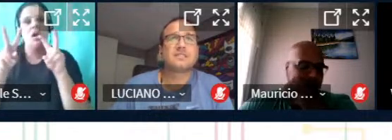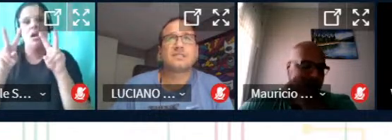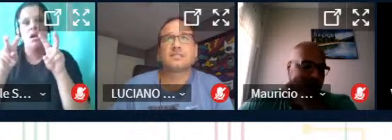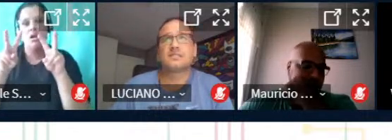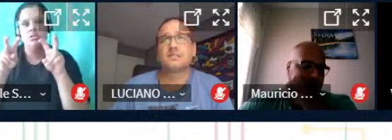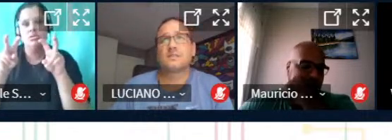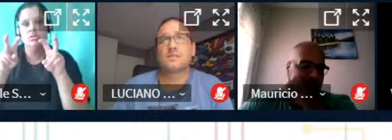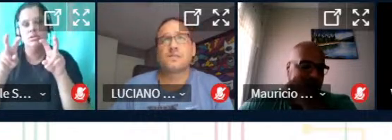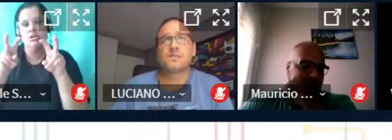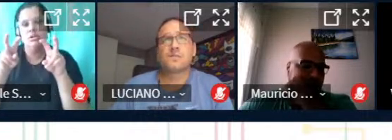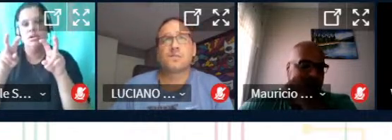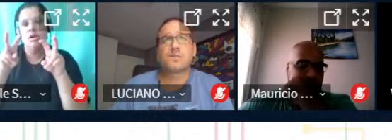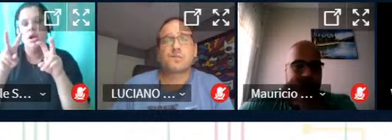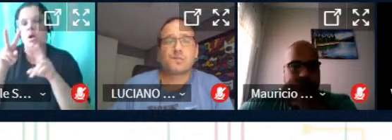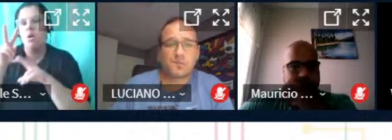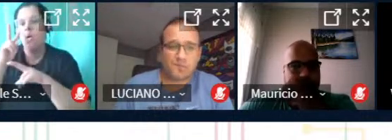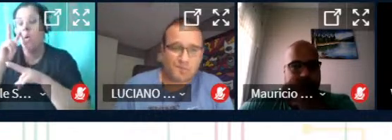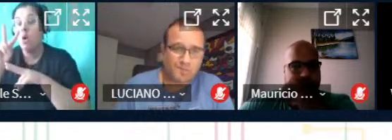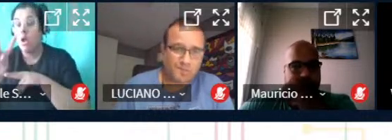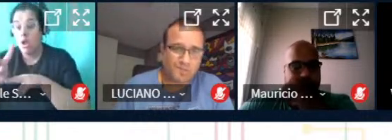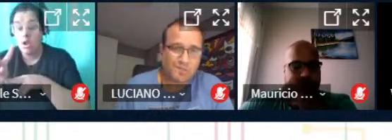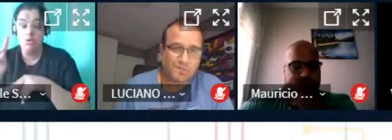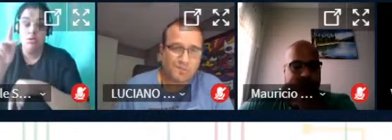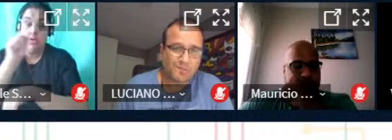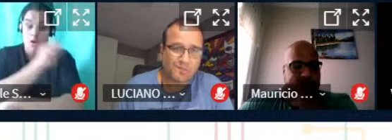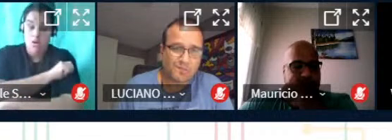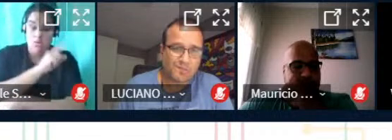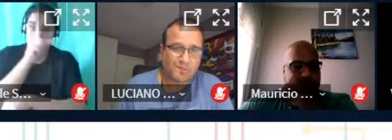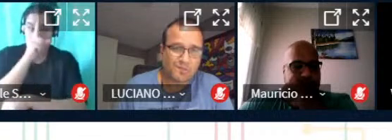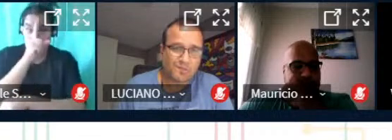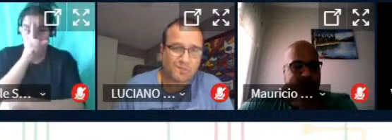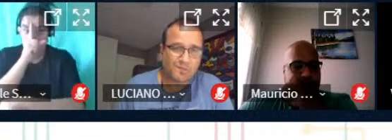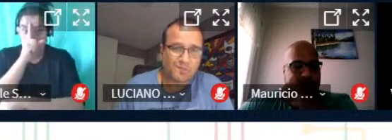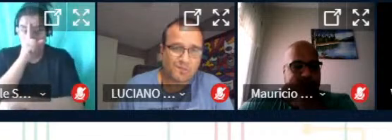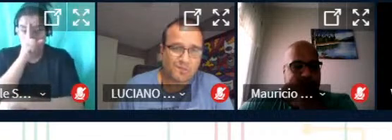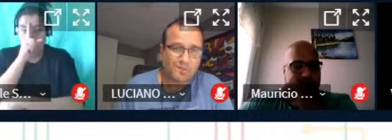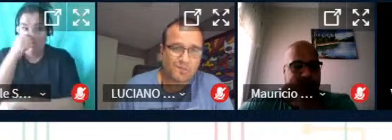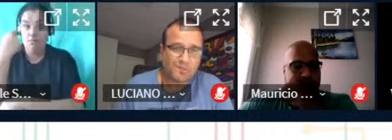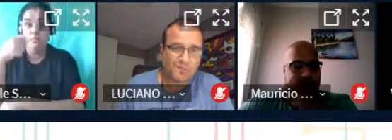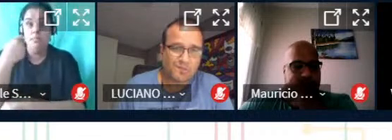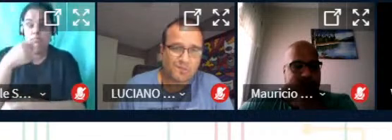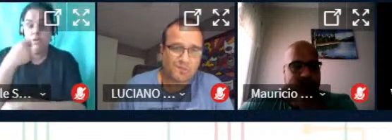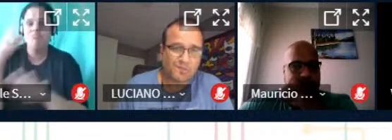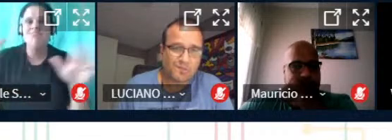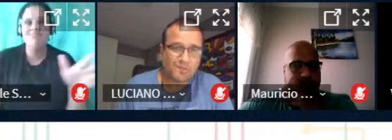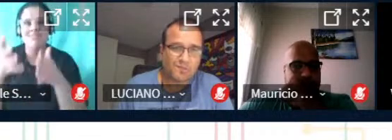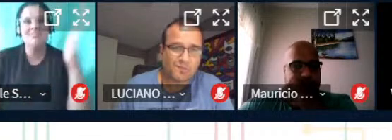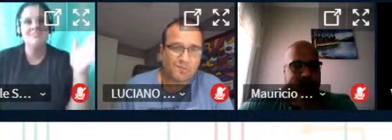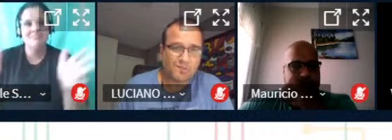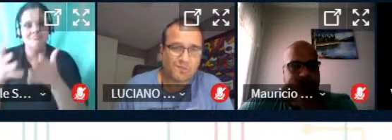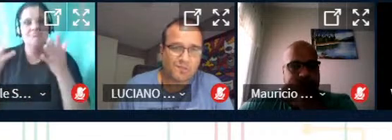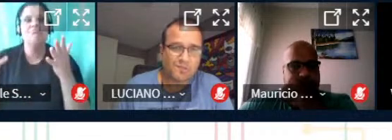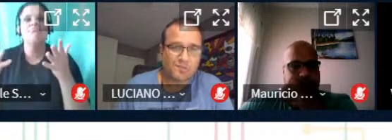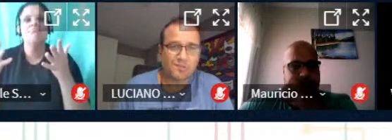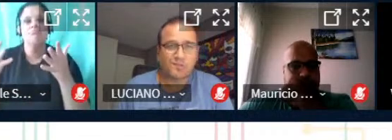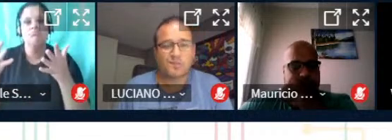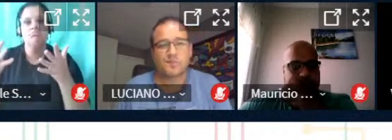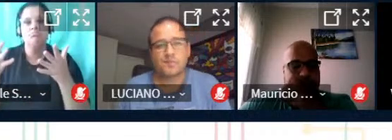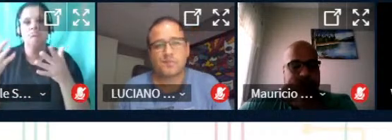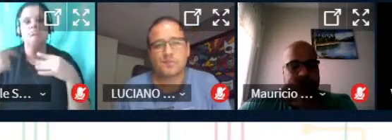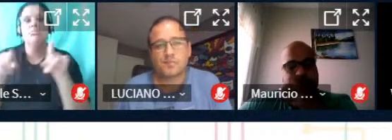olhar para esse aluno do primeiro ano que precisa estar motivado e ter ainda